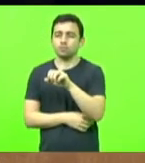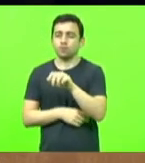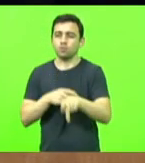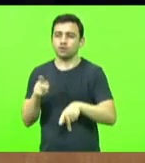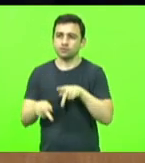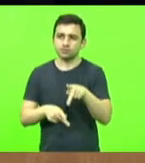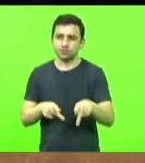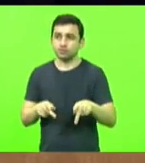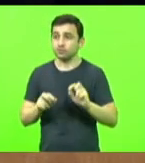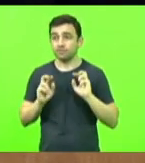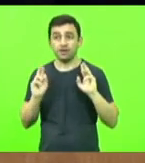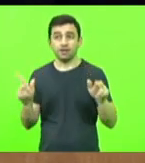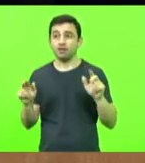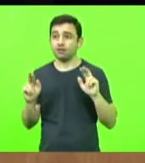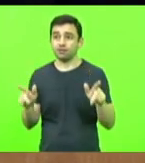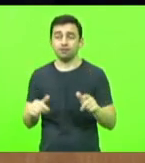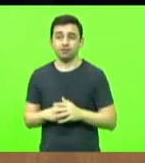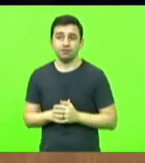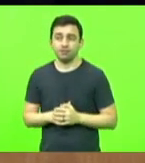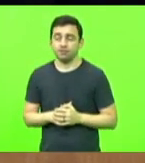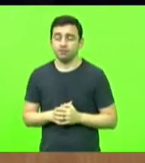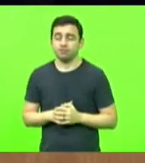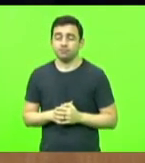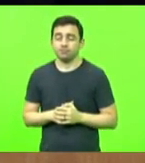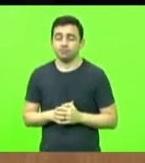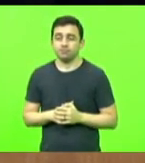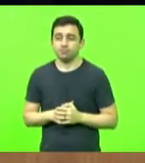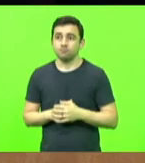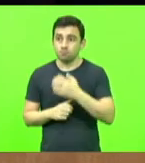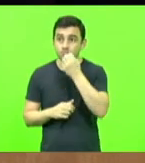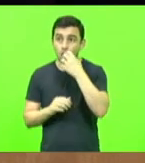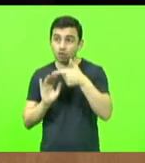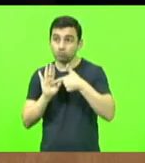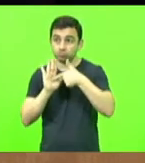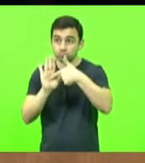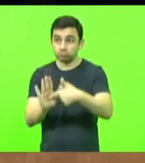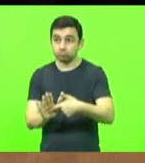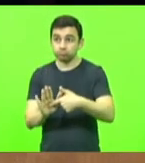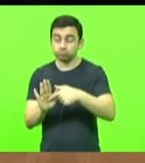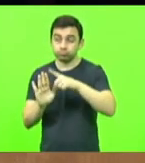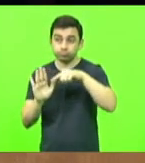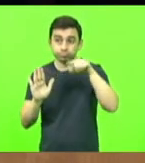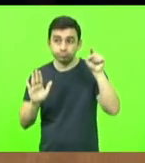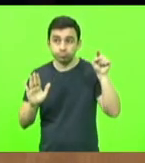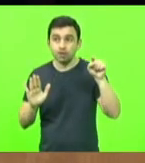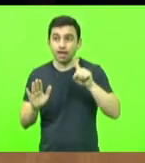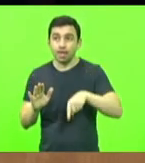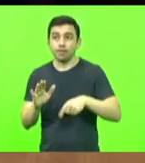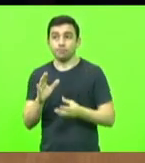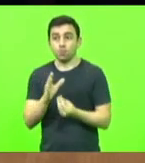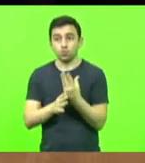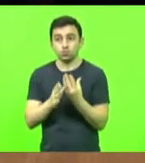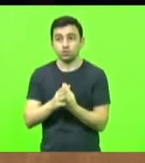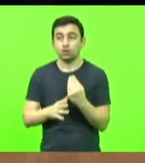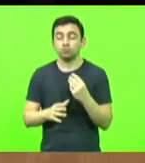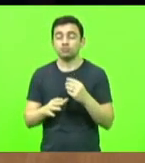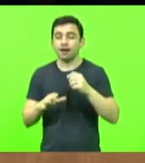pelo contrário. Um bom indicador está na produção de grãos.